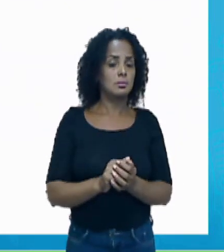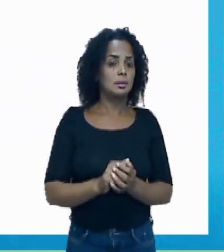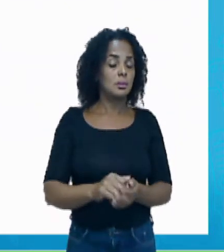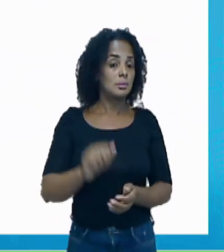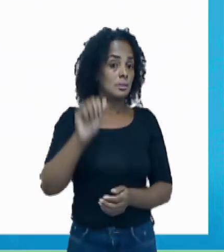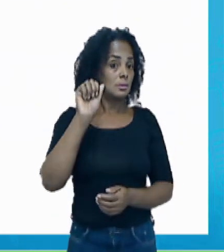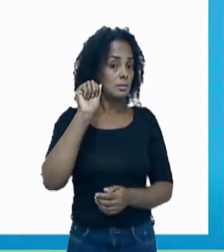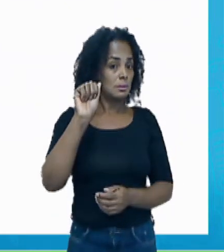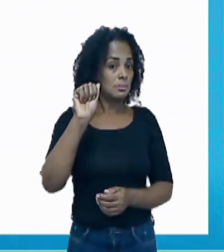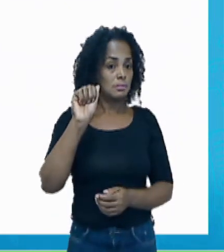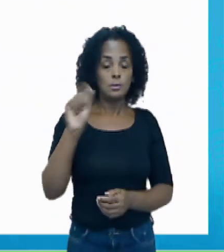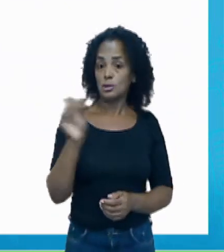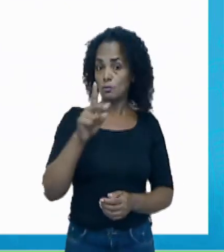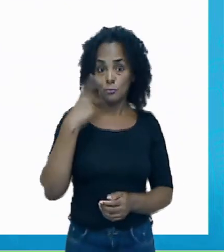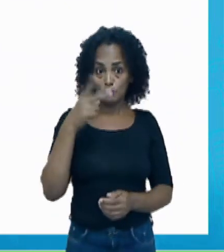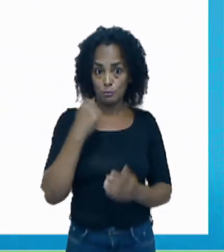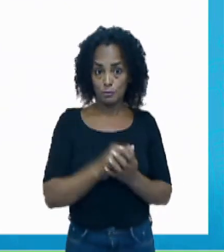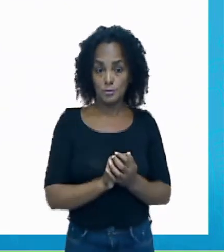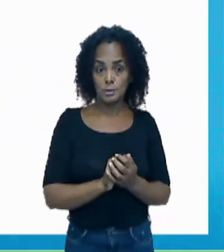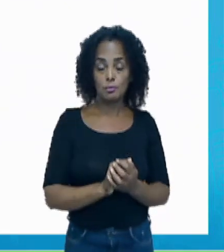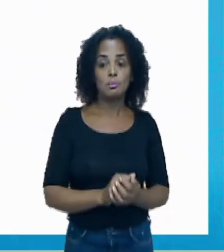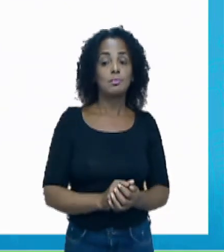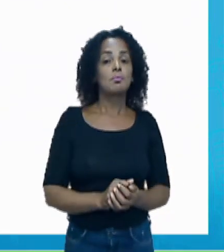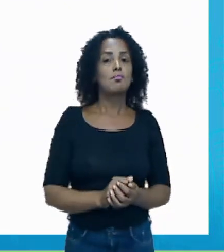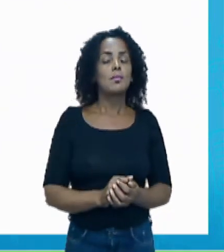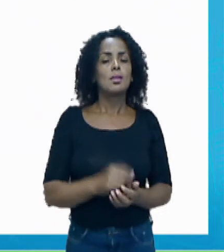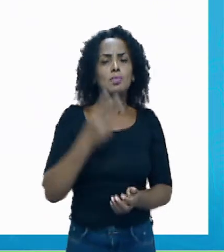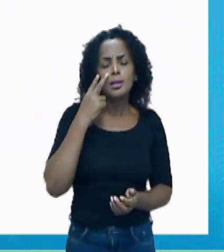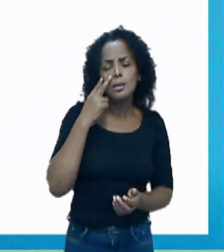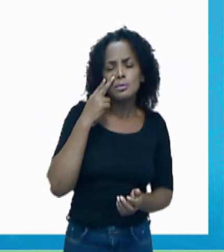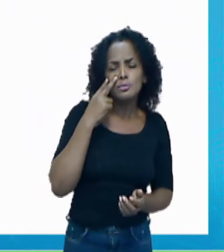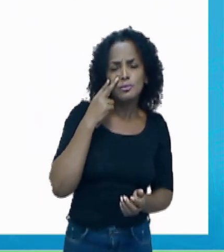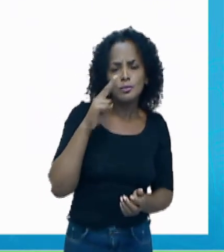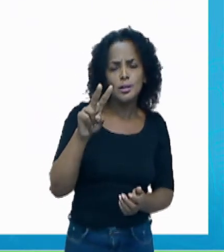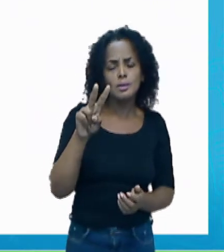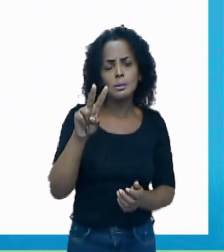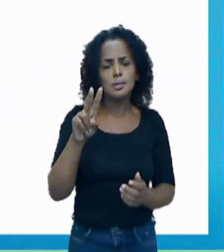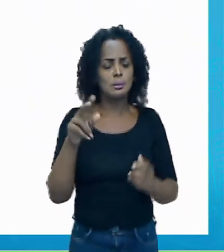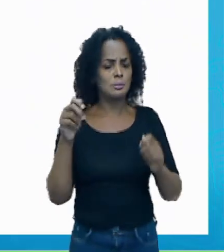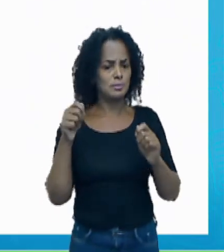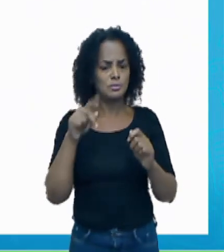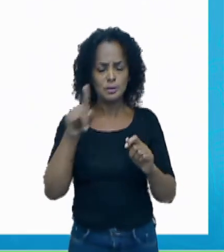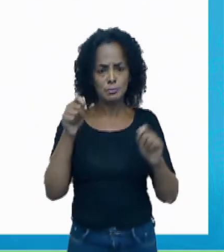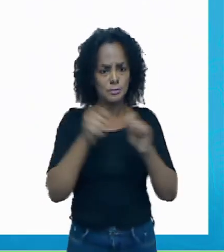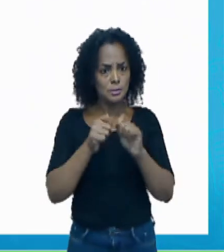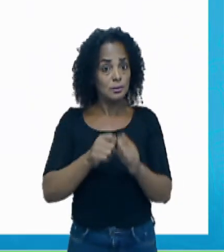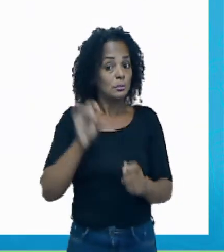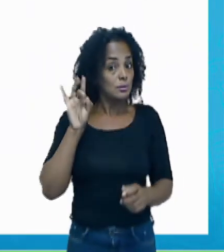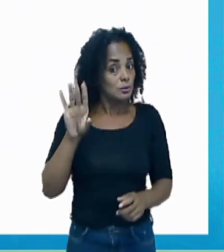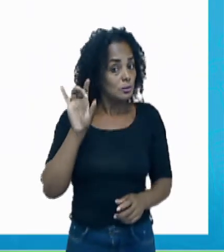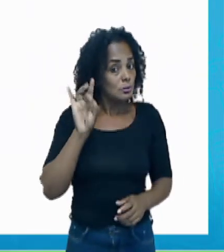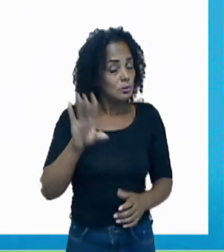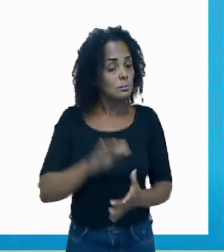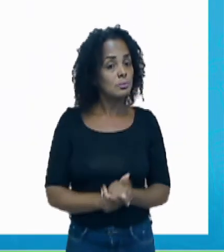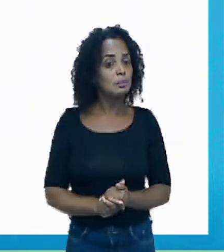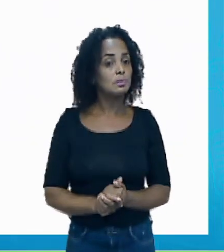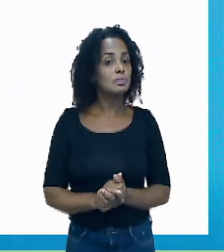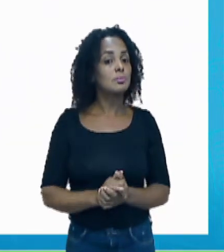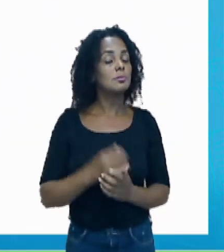Eu não vou falar. Eu te desafio a fazer sozinho. Letra B.